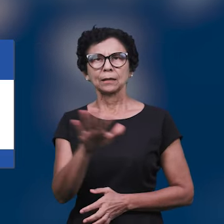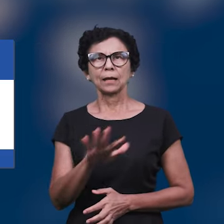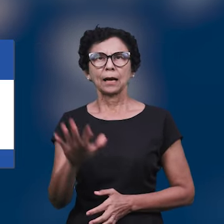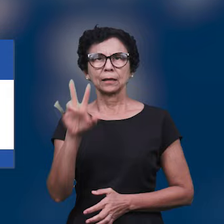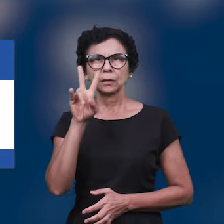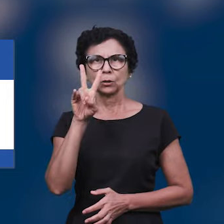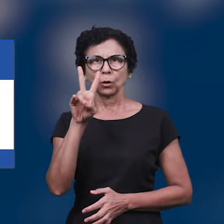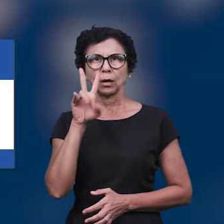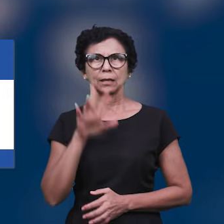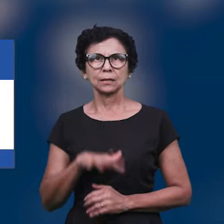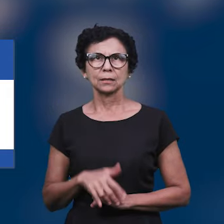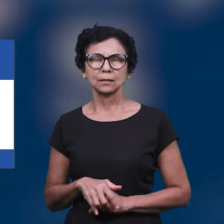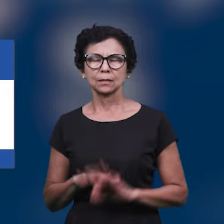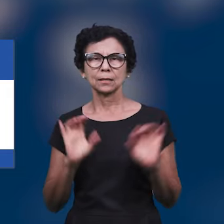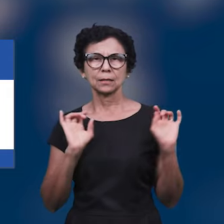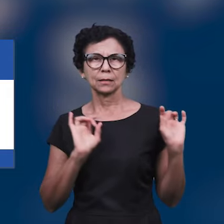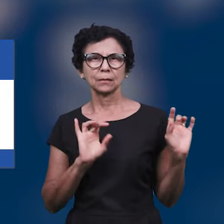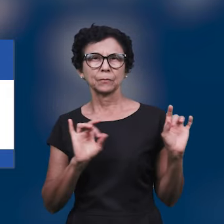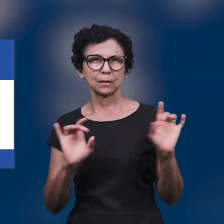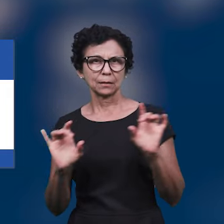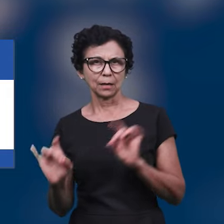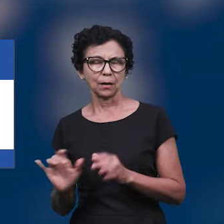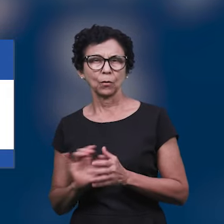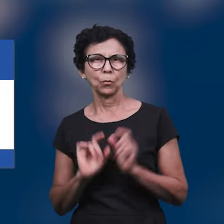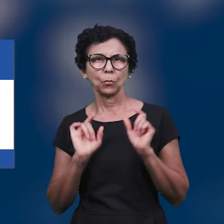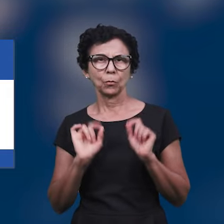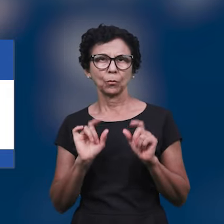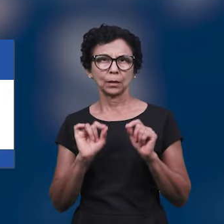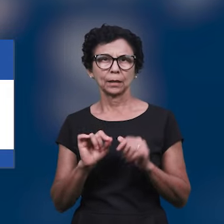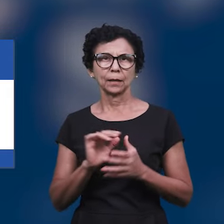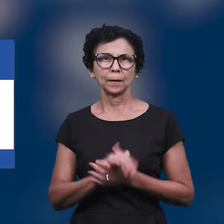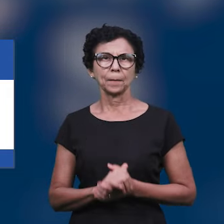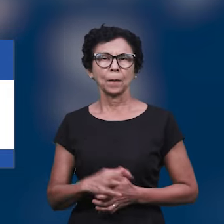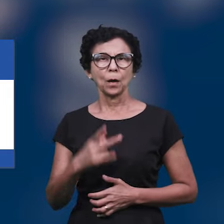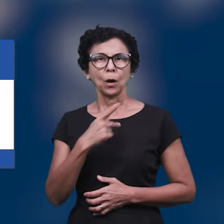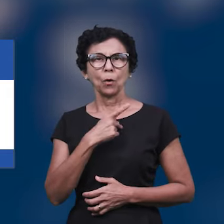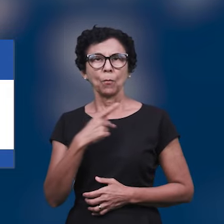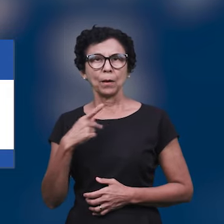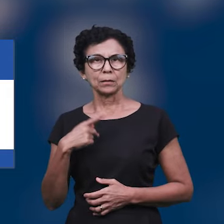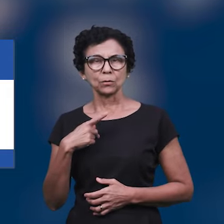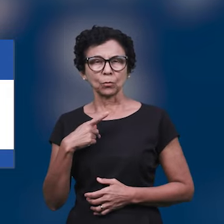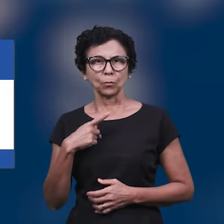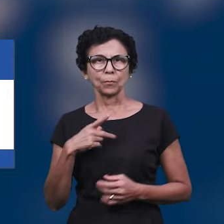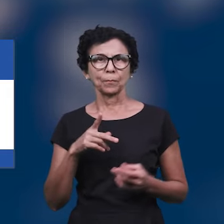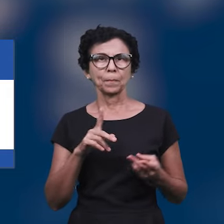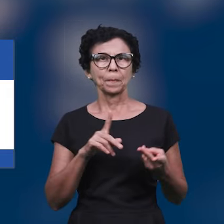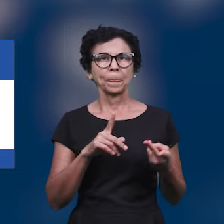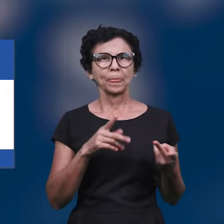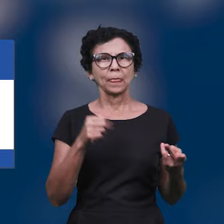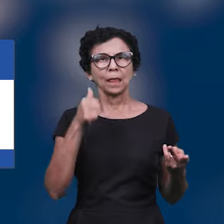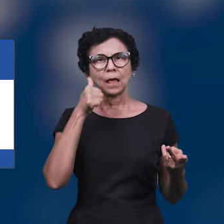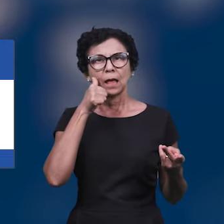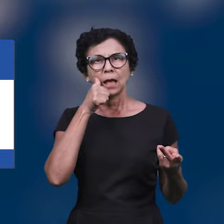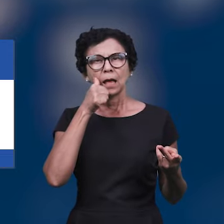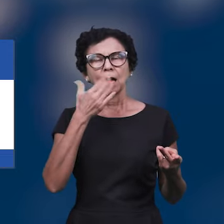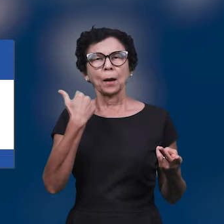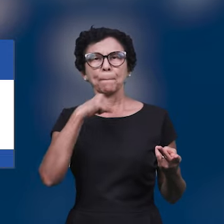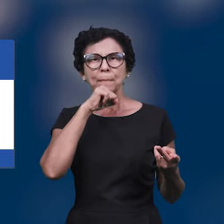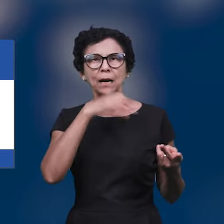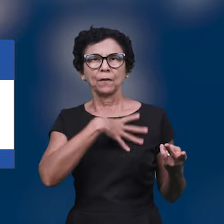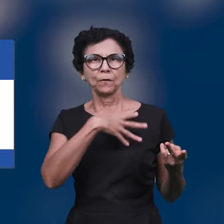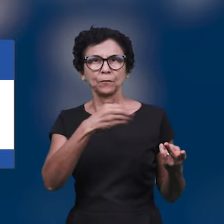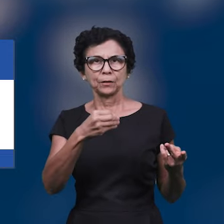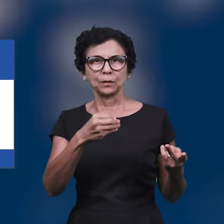especial neste batismo. Um pastor, pai, batizou a sua filha. E um pastor,